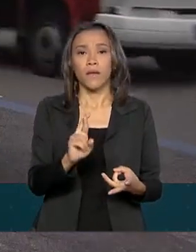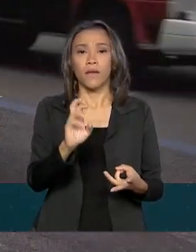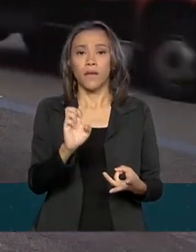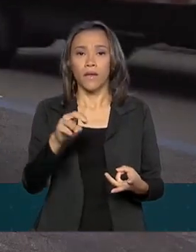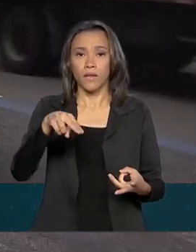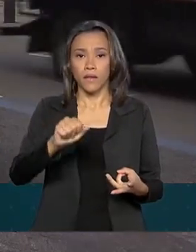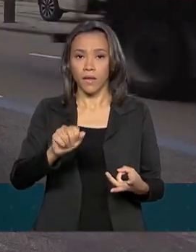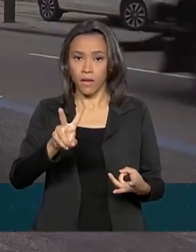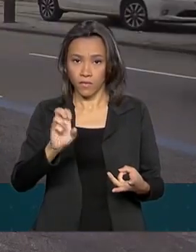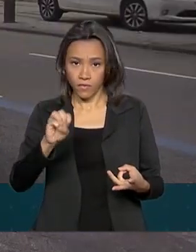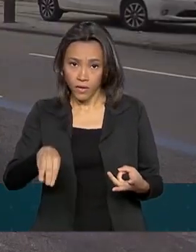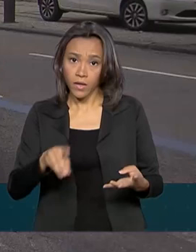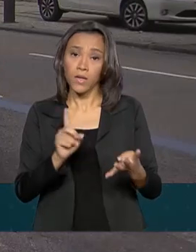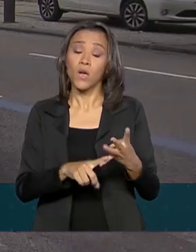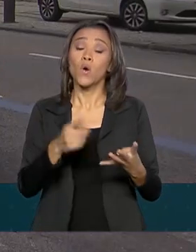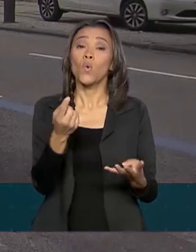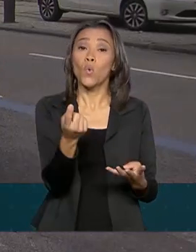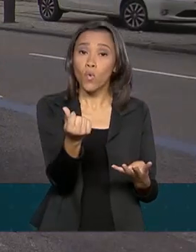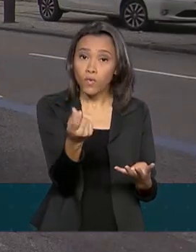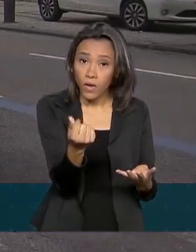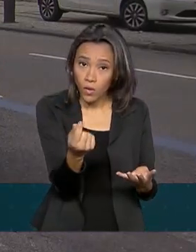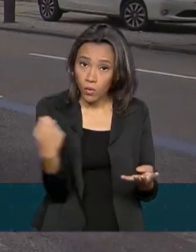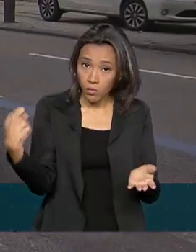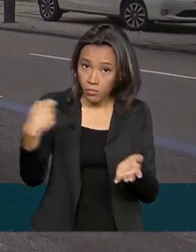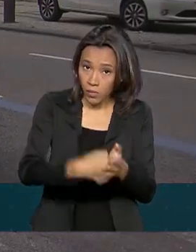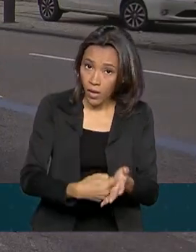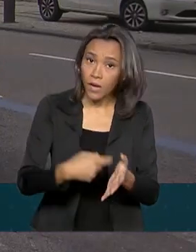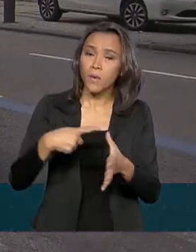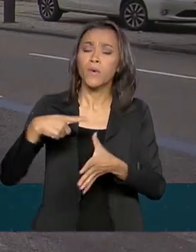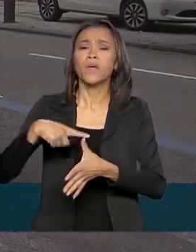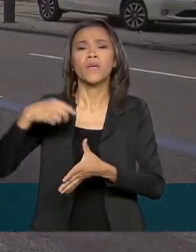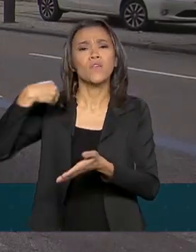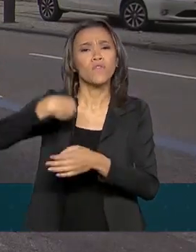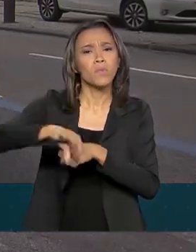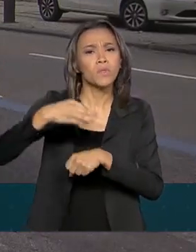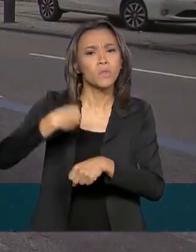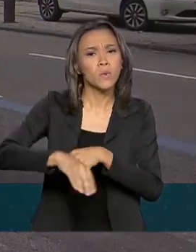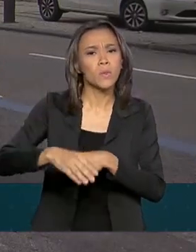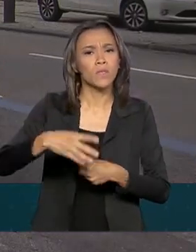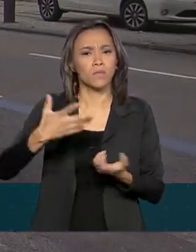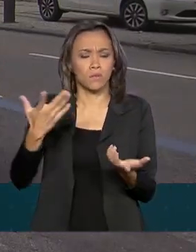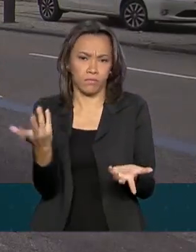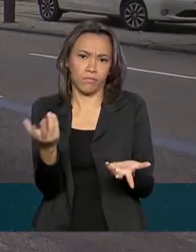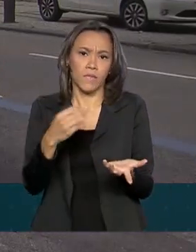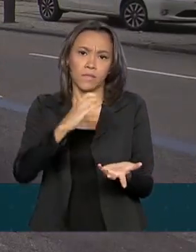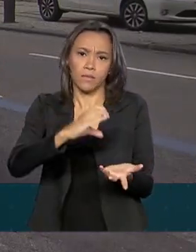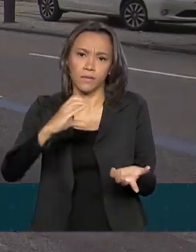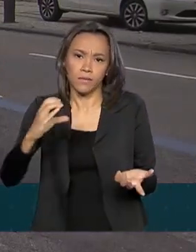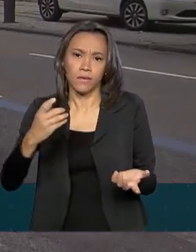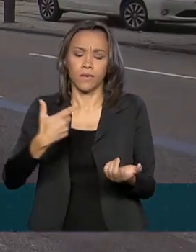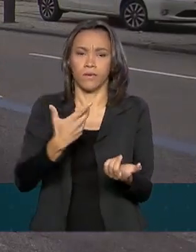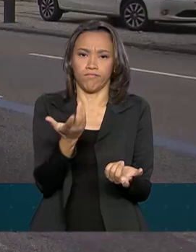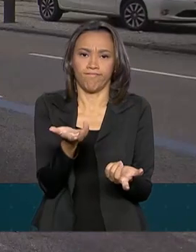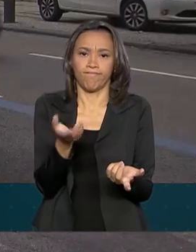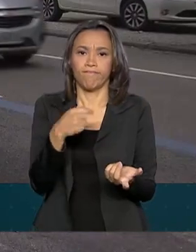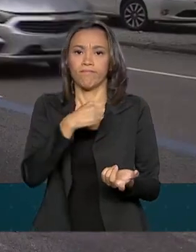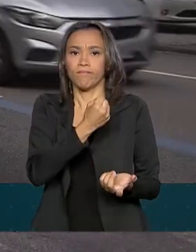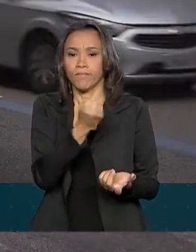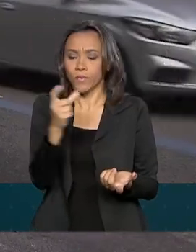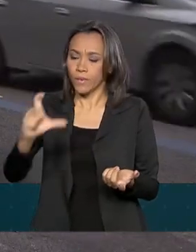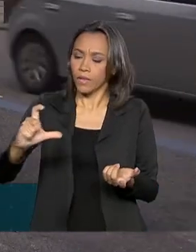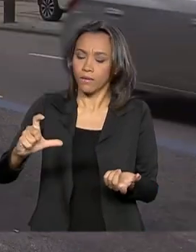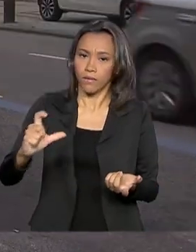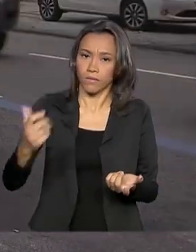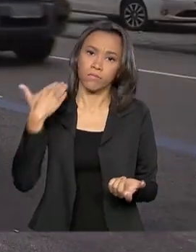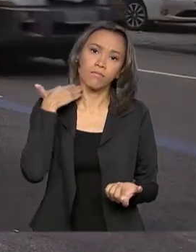valor pago pelo DPVAT, além dos dados bancários. Os valores serão depositados na conta corrente ou na conta